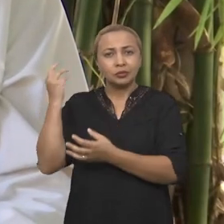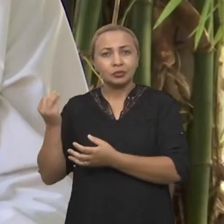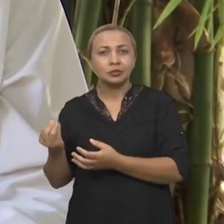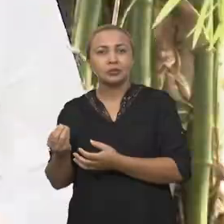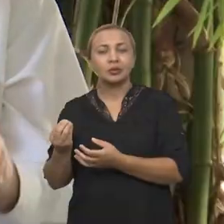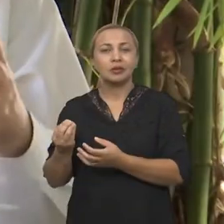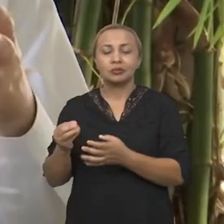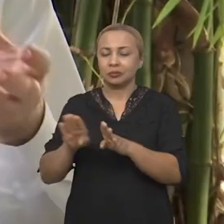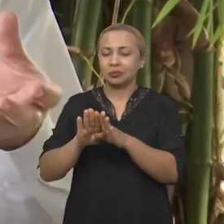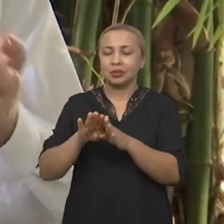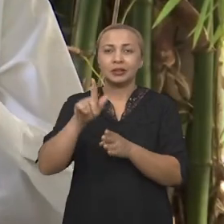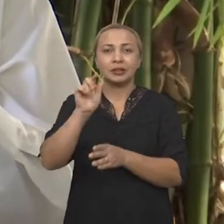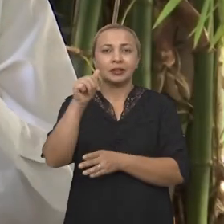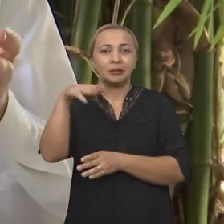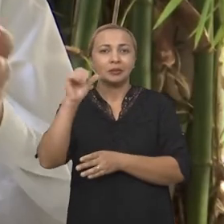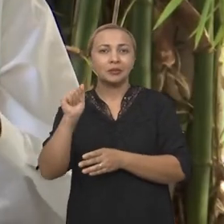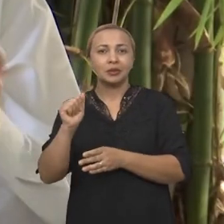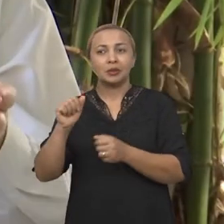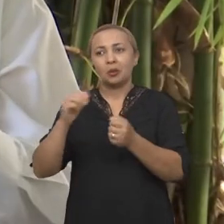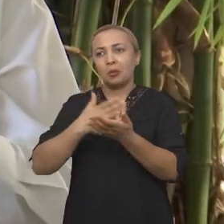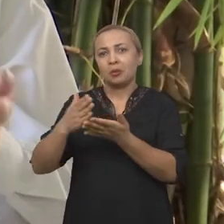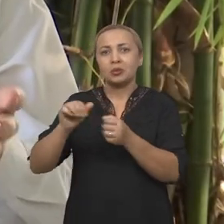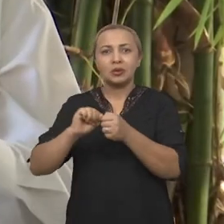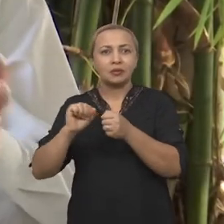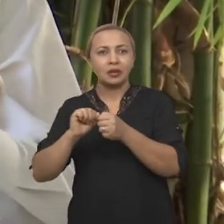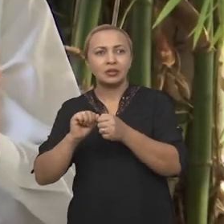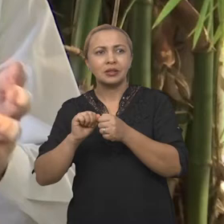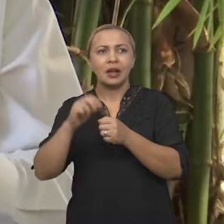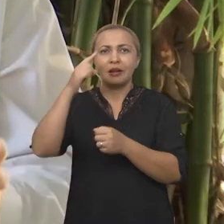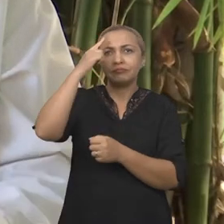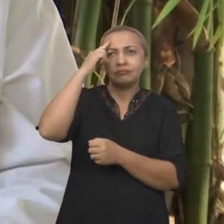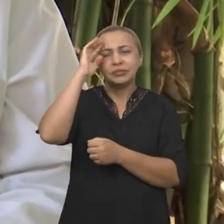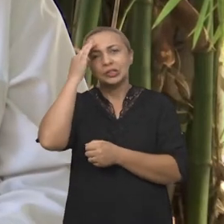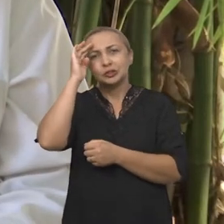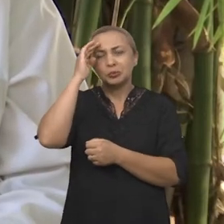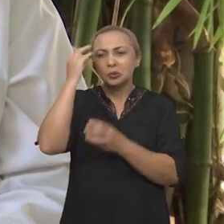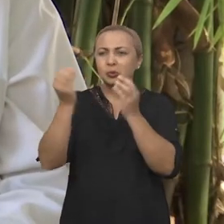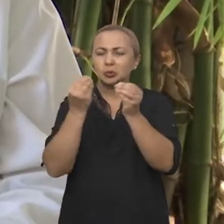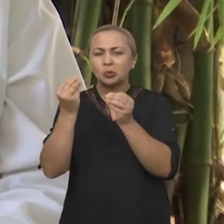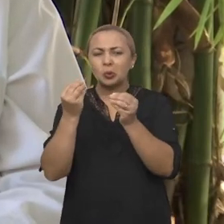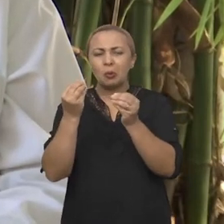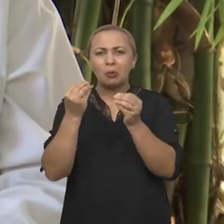organizações. Nós começamos a fazer o casamento de como é que isso vai se dar.